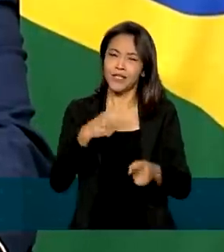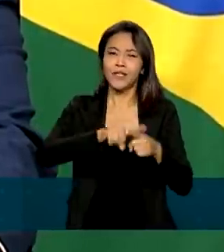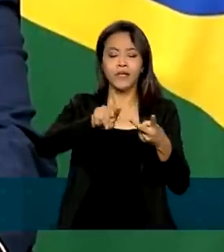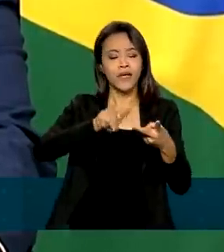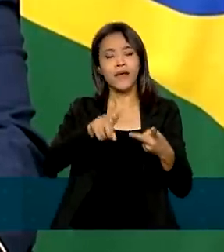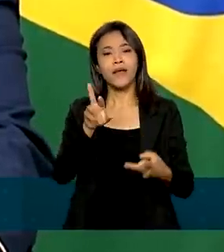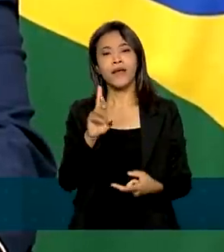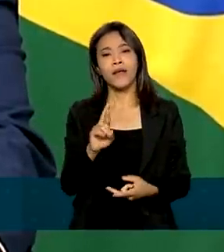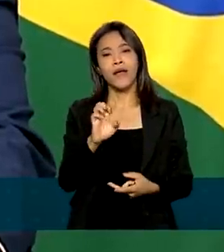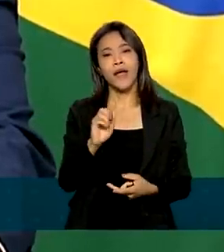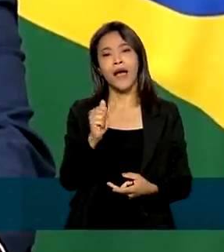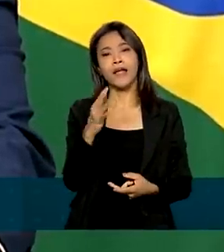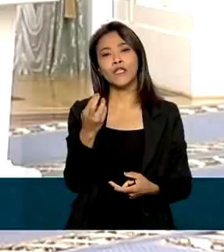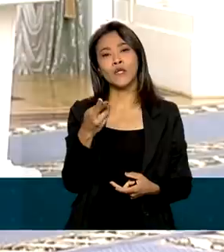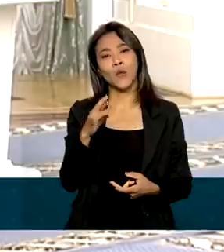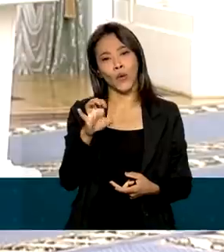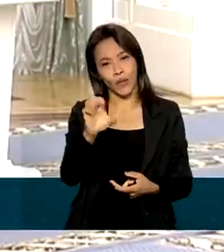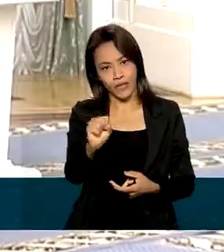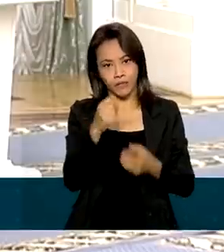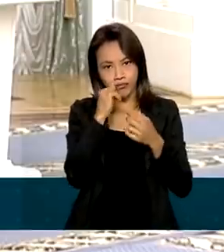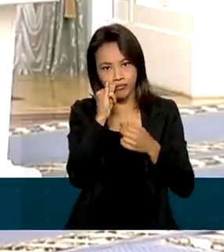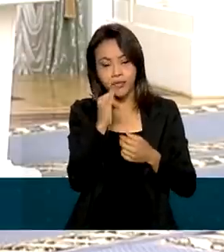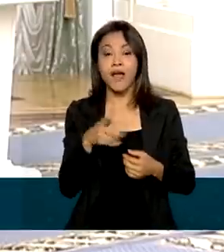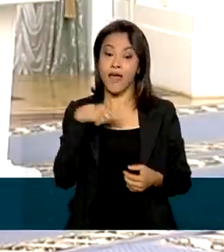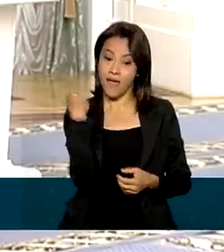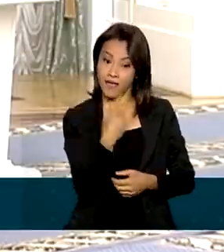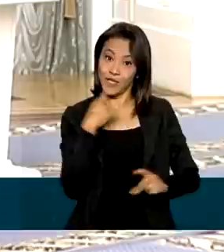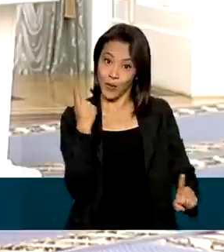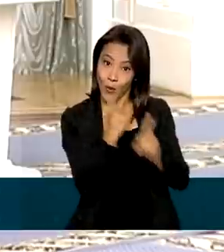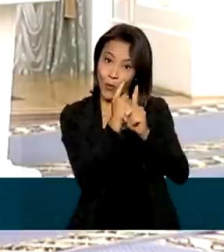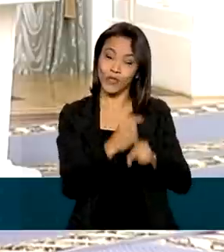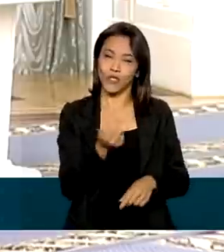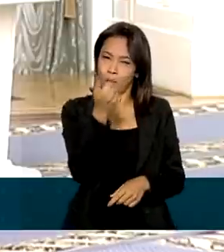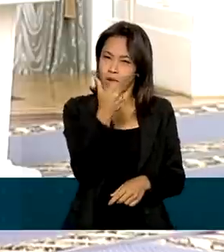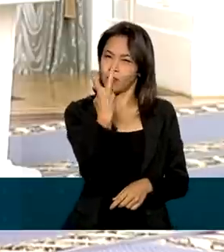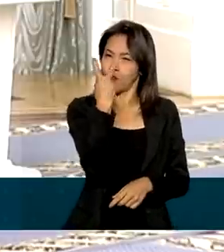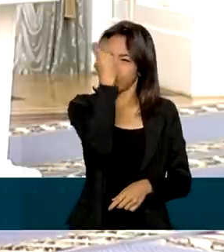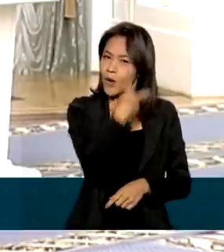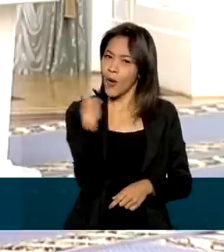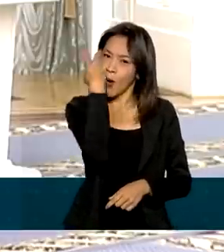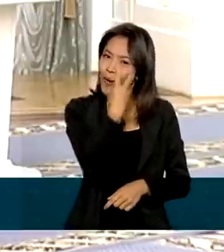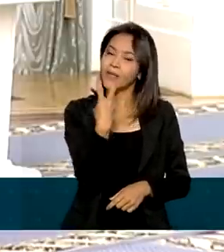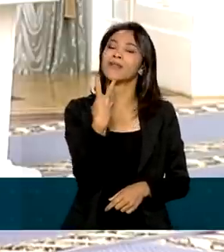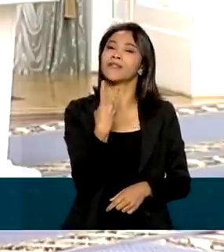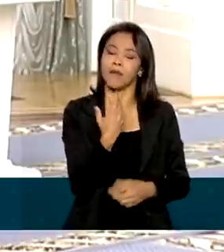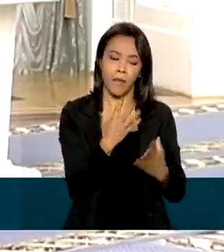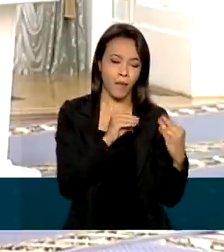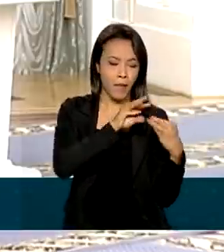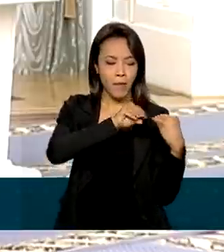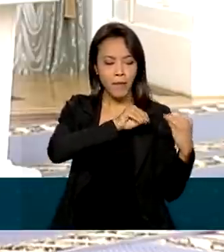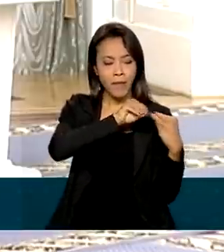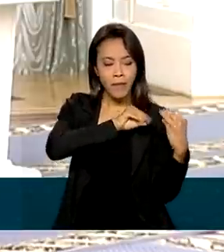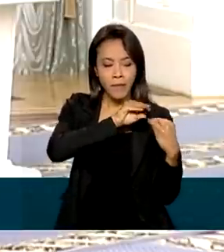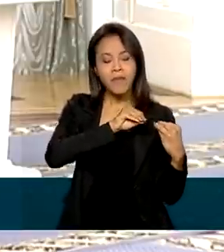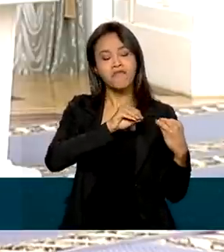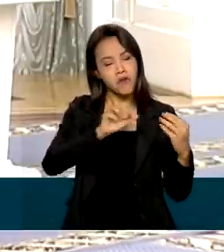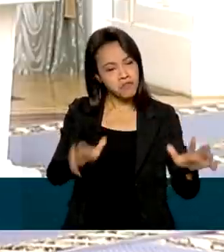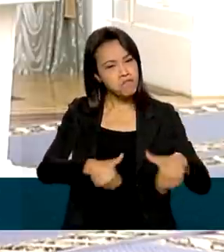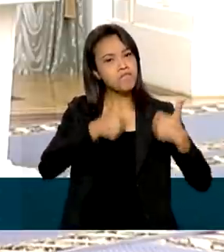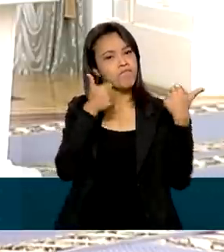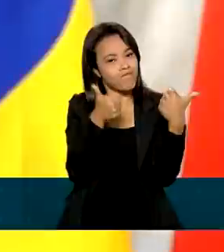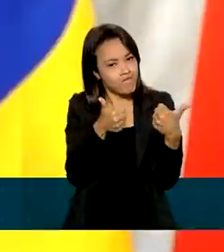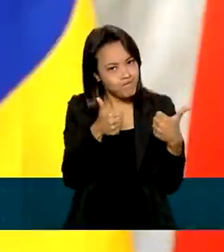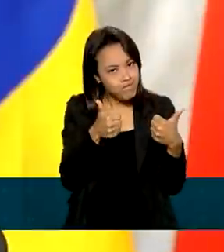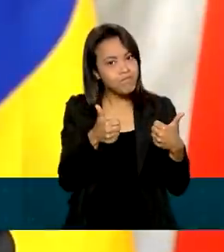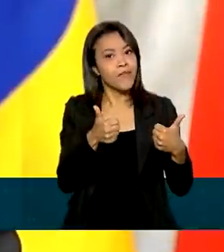nucleares modulares. Esse nosso encontro de quase duas horas, repito, foi bastante profícuo.